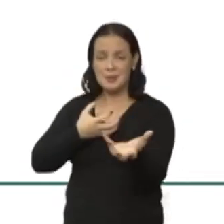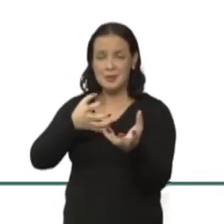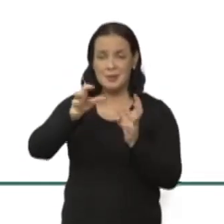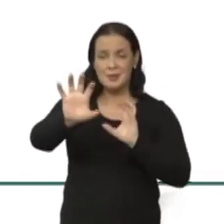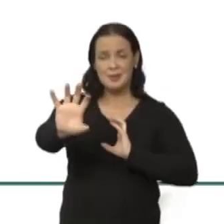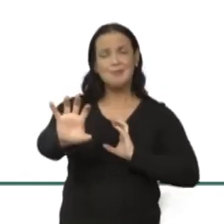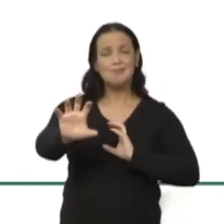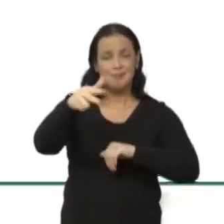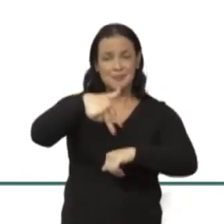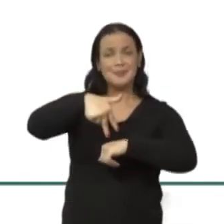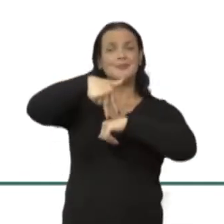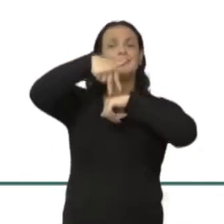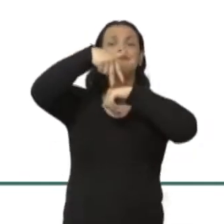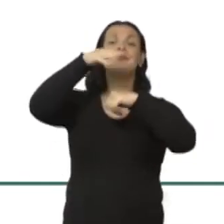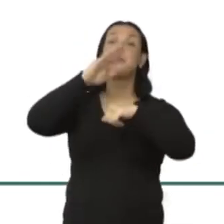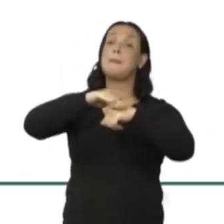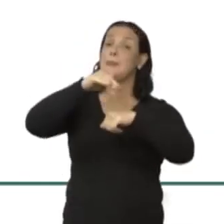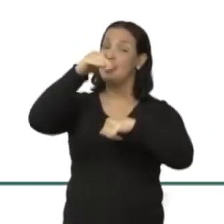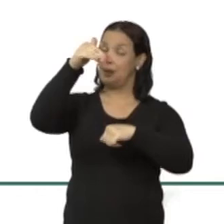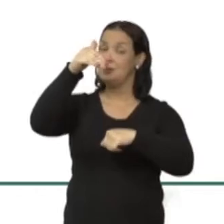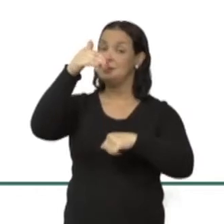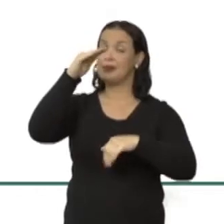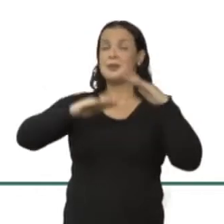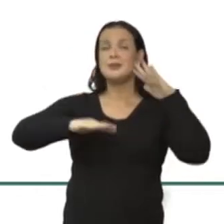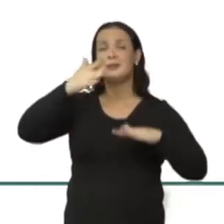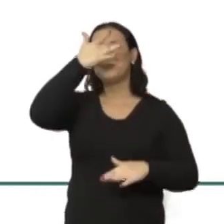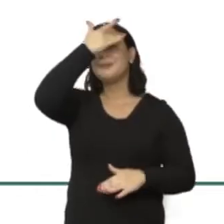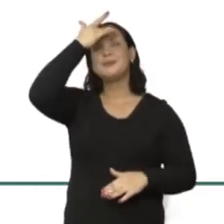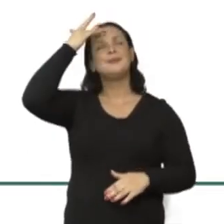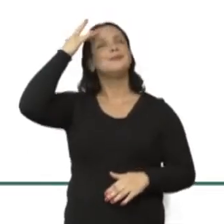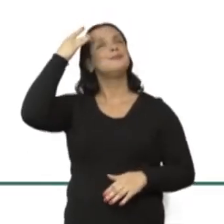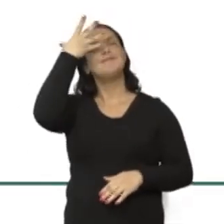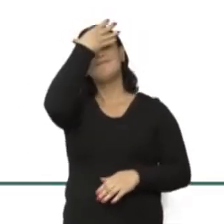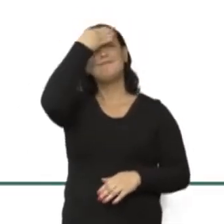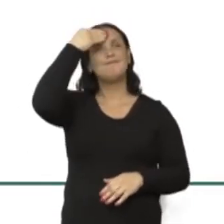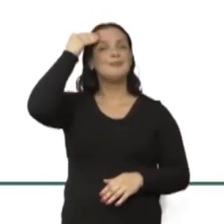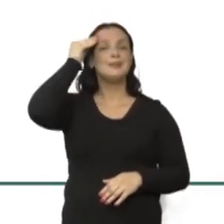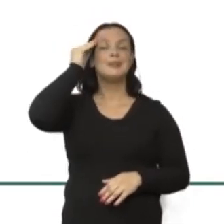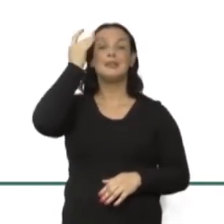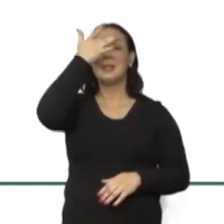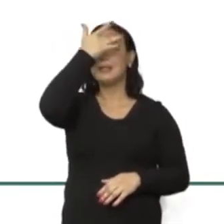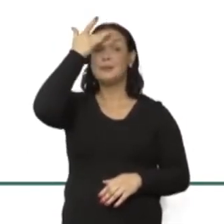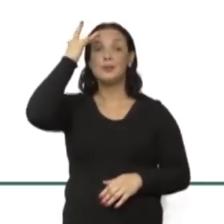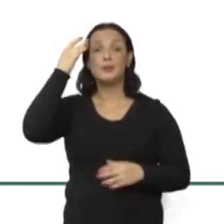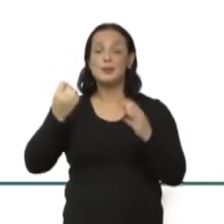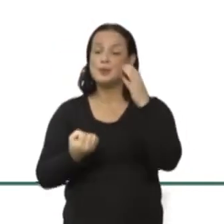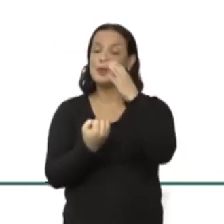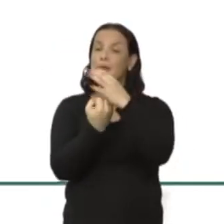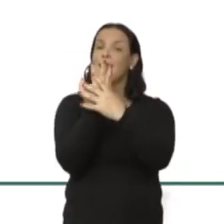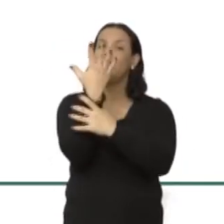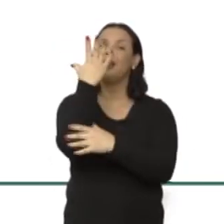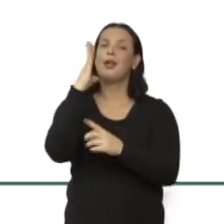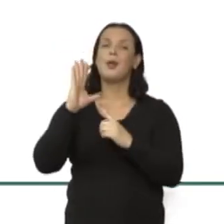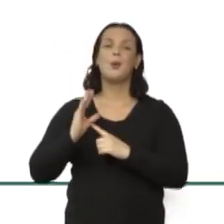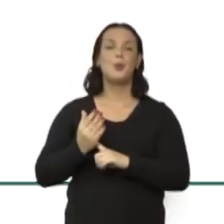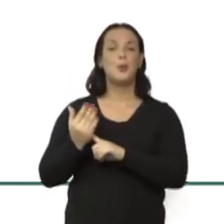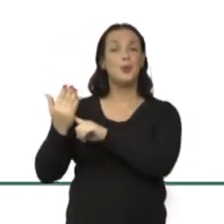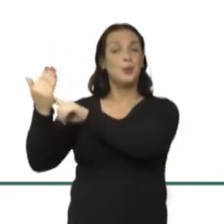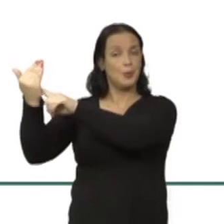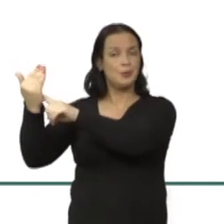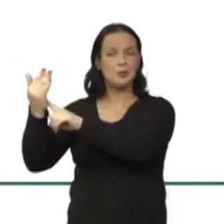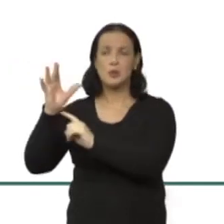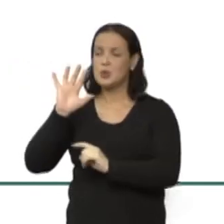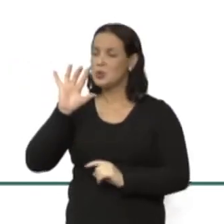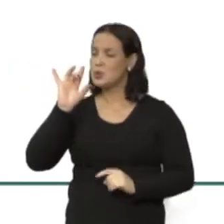protagonismo, porque, às vezes, as pessoas esquecem que são as pessoas que criam tecnologia. A tecnologia não é algo que simplesmente